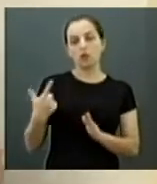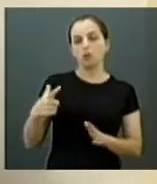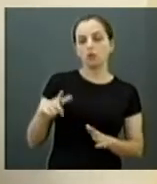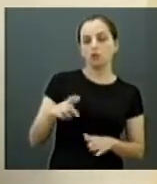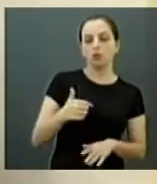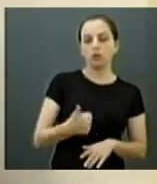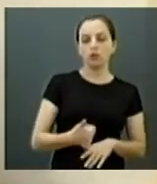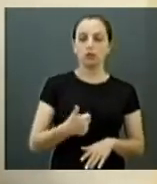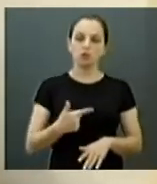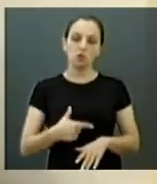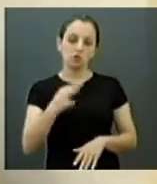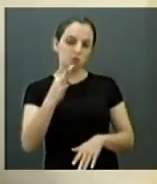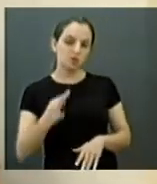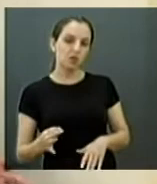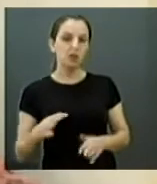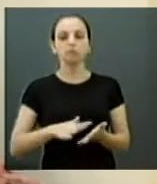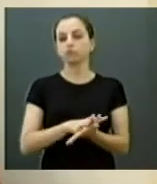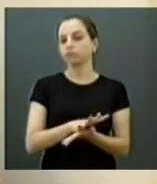vai ser nada.